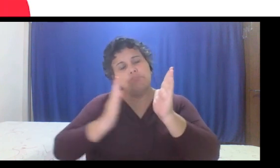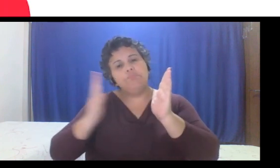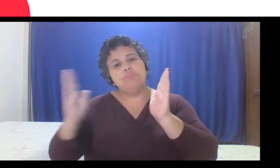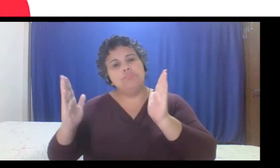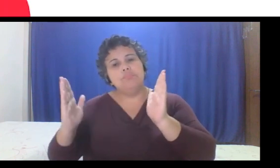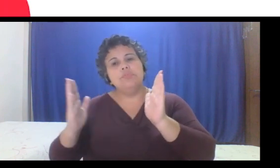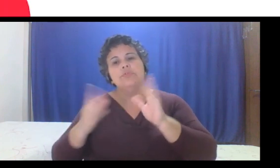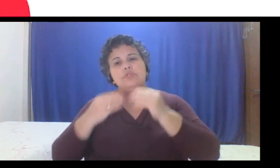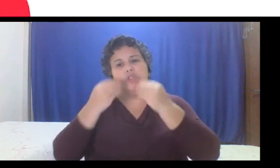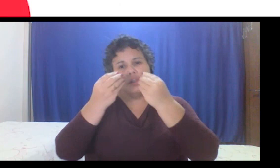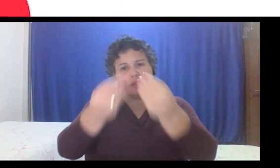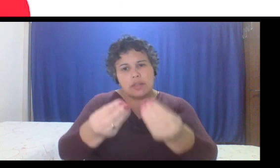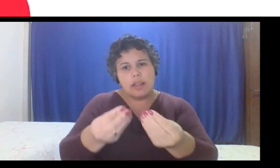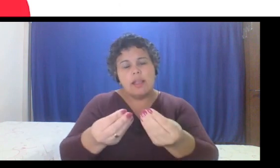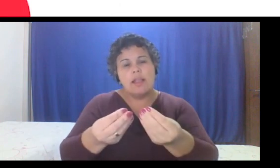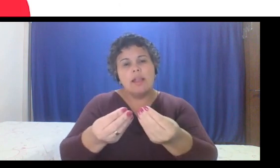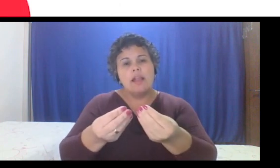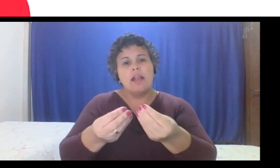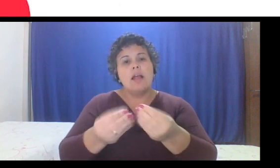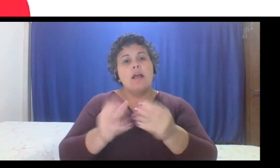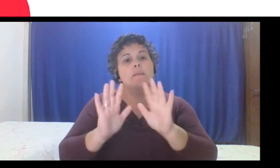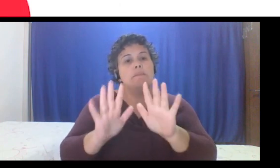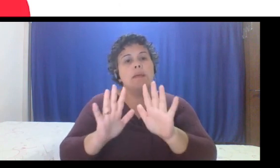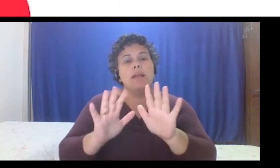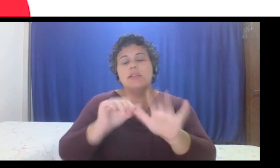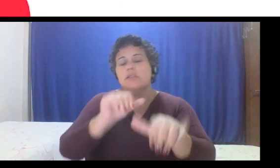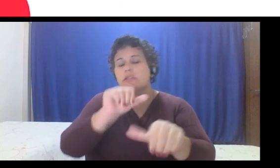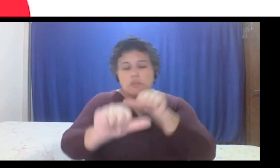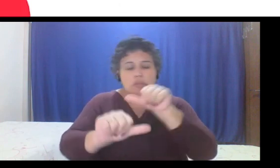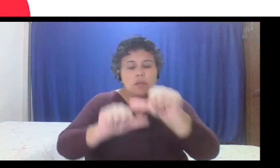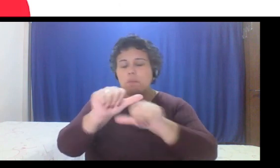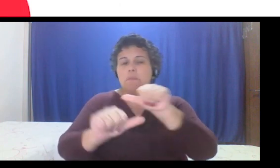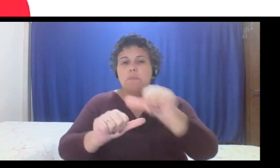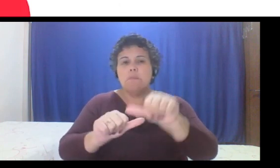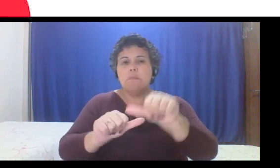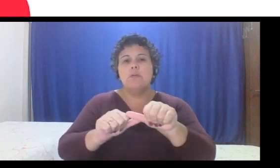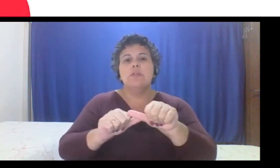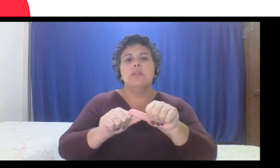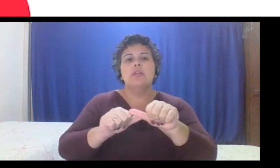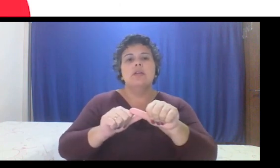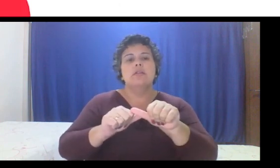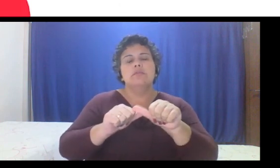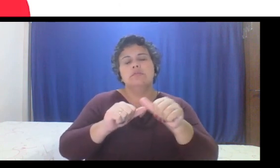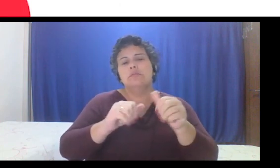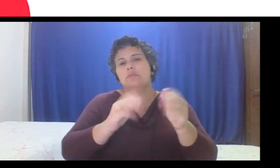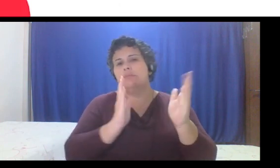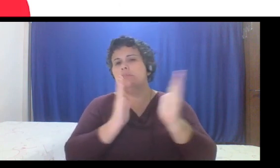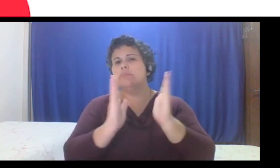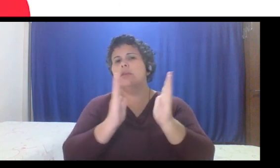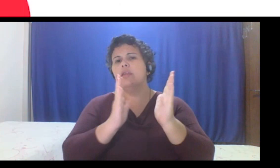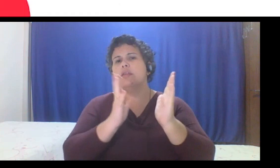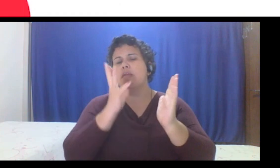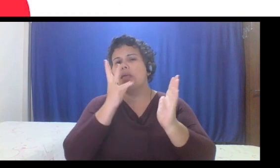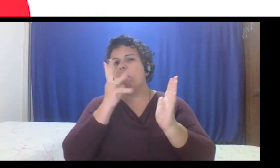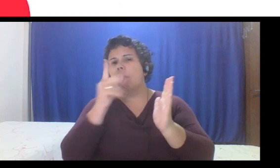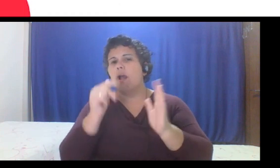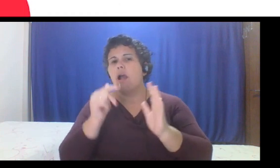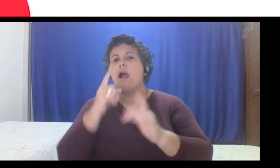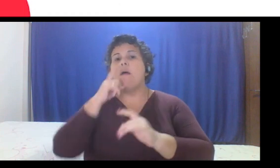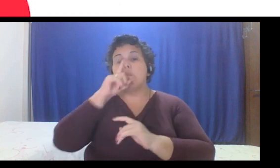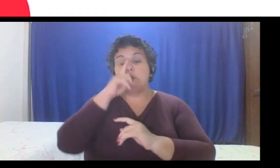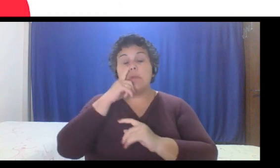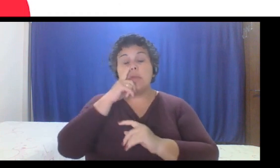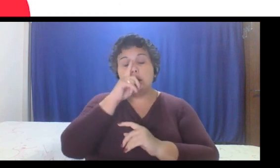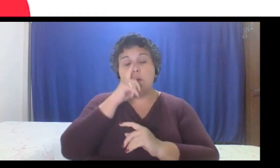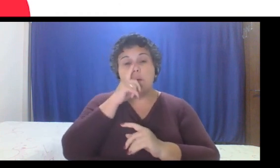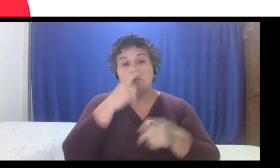geralmente não é mudada, se não é mutável ao longo de muito tempo, né, o que é muito perigoso, porque se